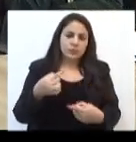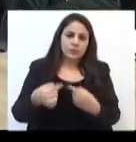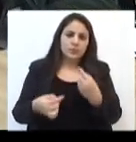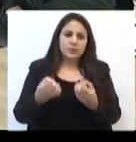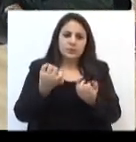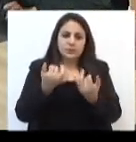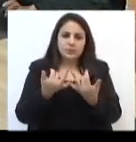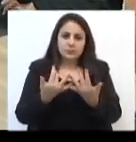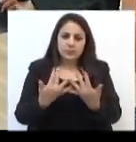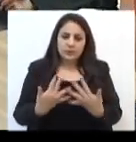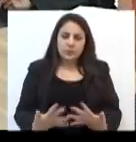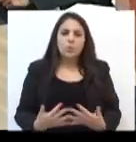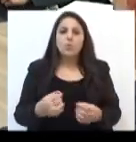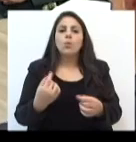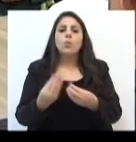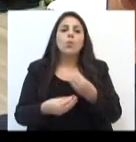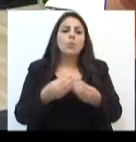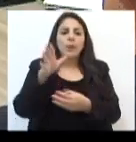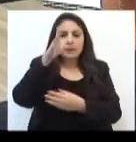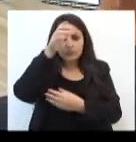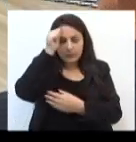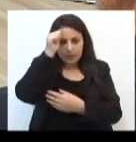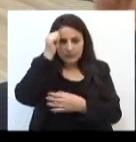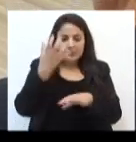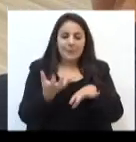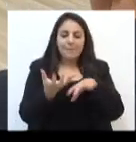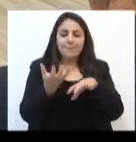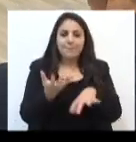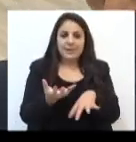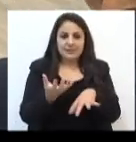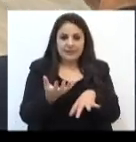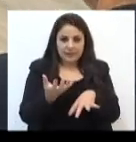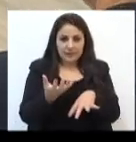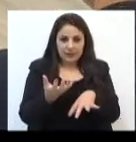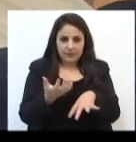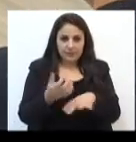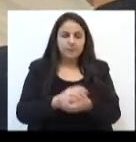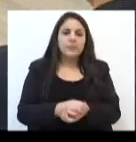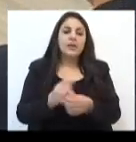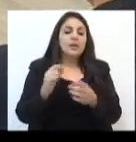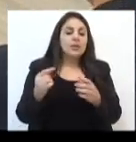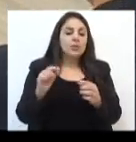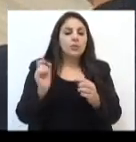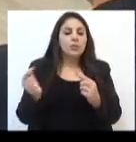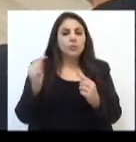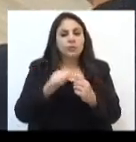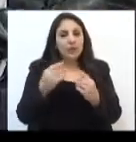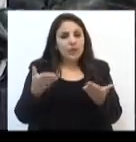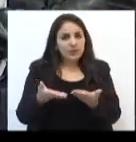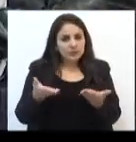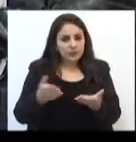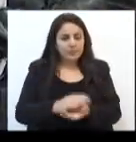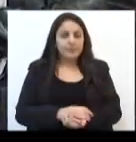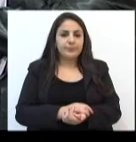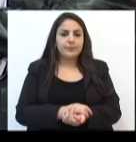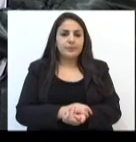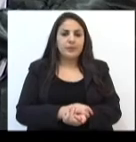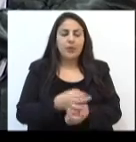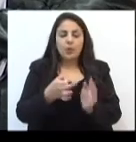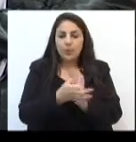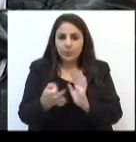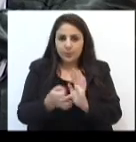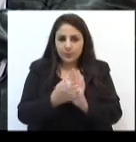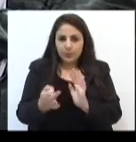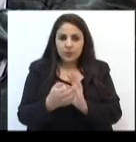todos como foi a análise da reforma política em Brasília e ainda o que está definido até o momento. Na opinião do